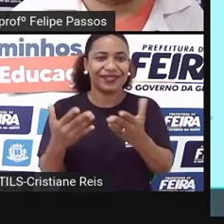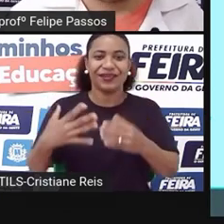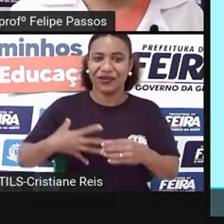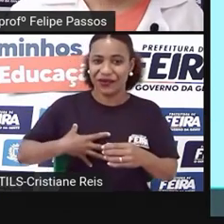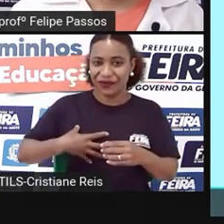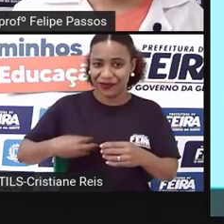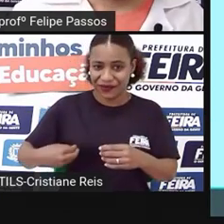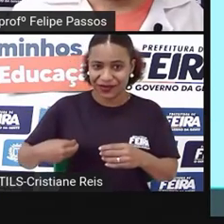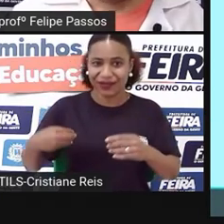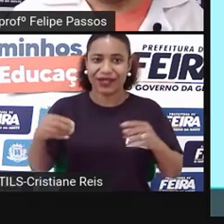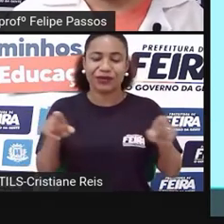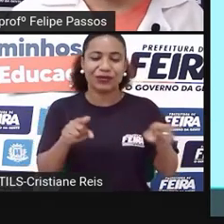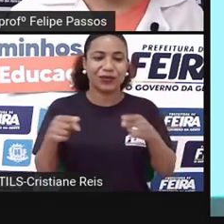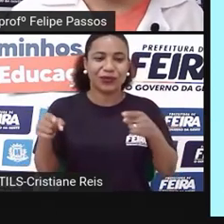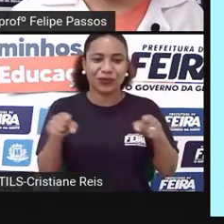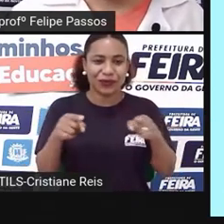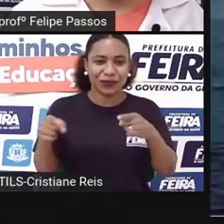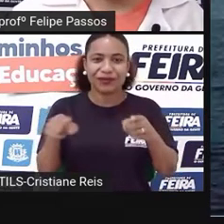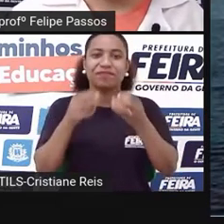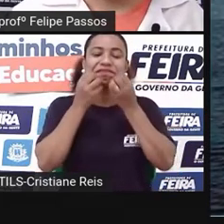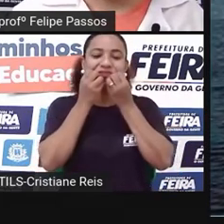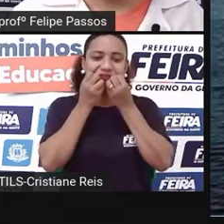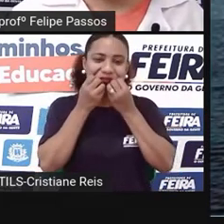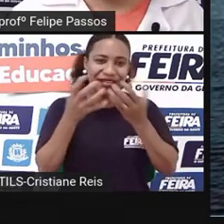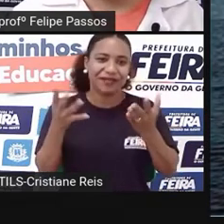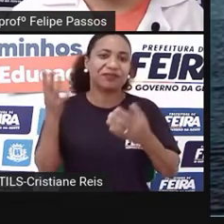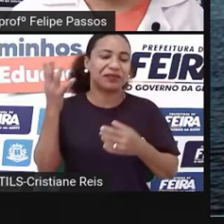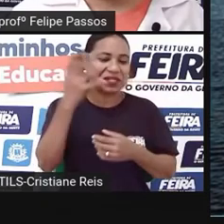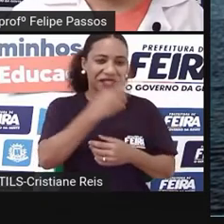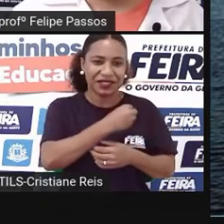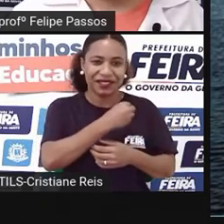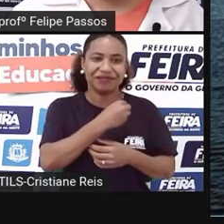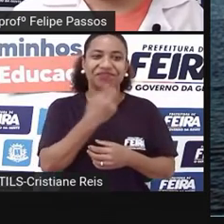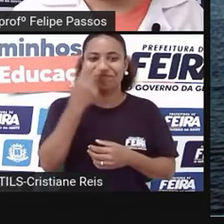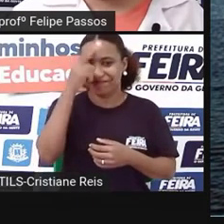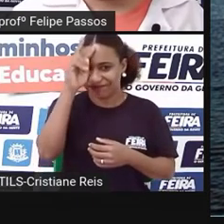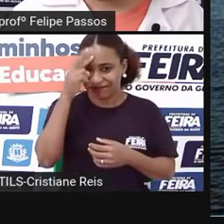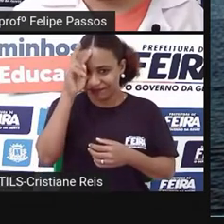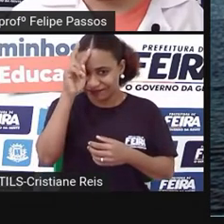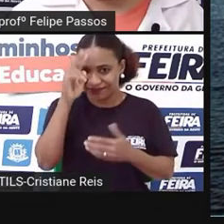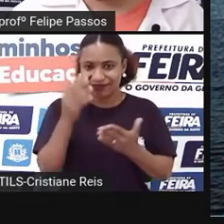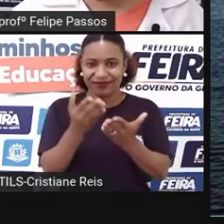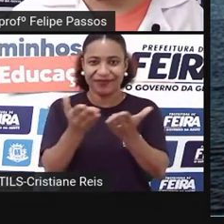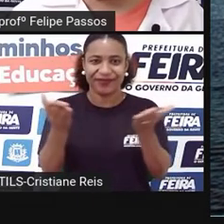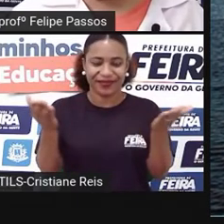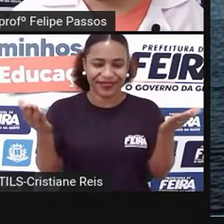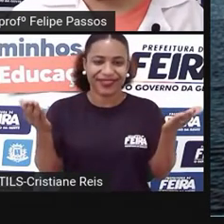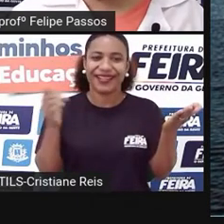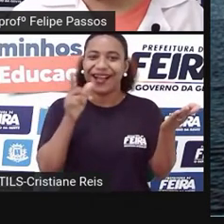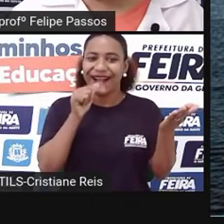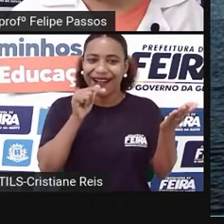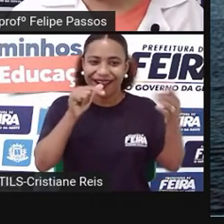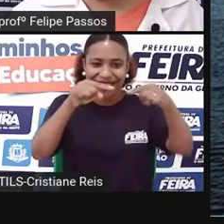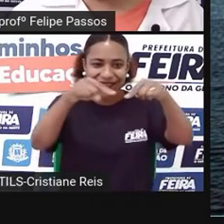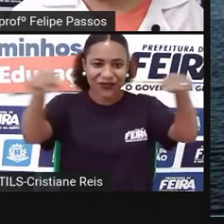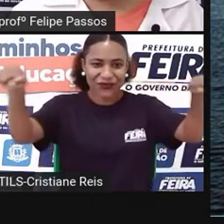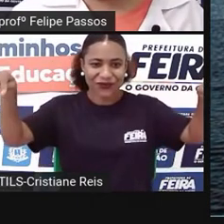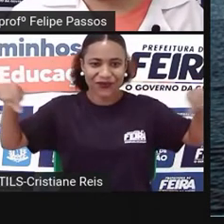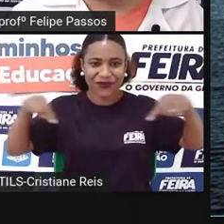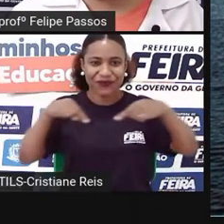muito bem mesmo. Muito bem. Então é bonita a história. a lagoa aqui de Feira de Santana. Também foto com drone.